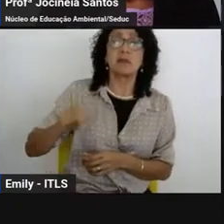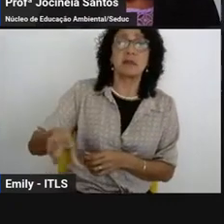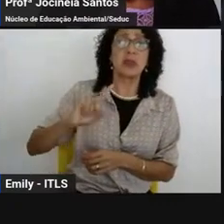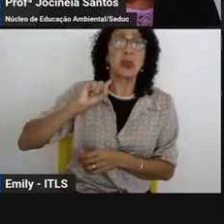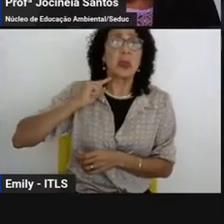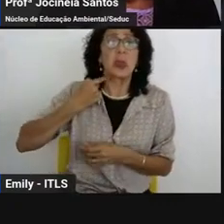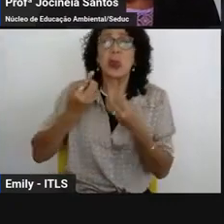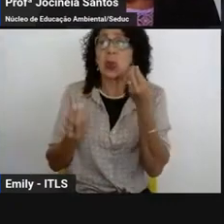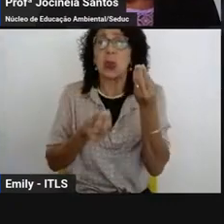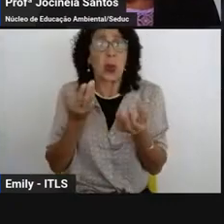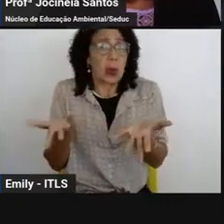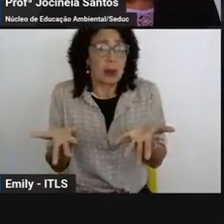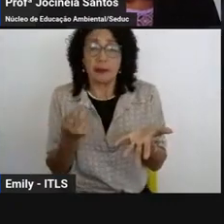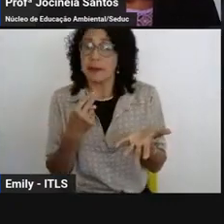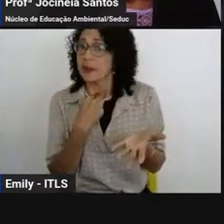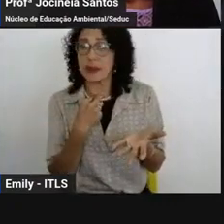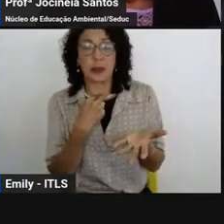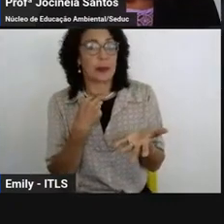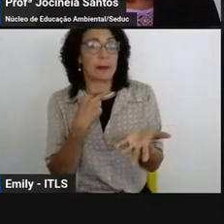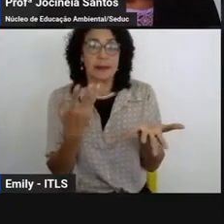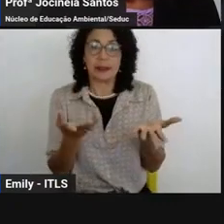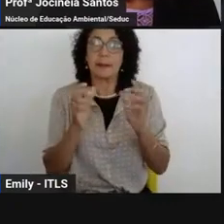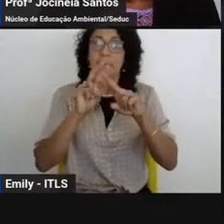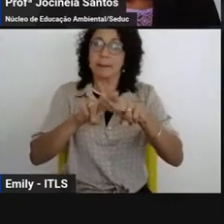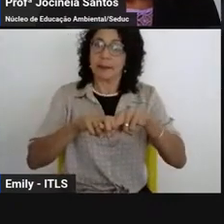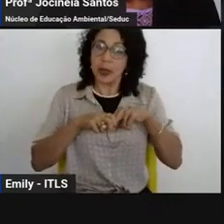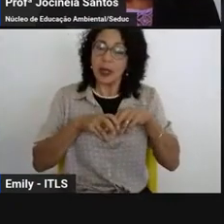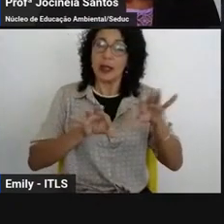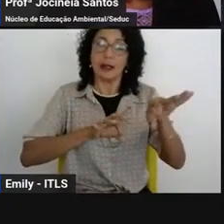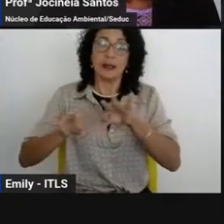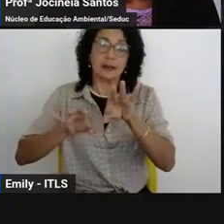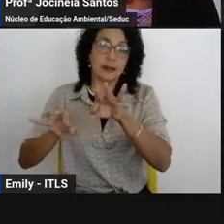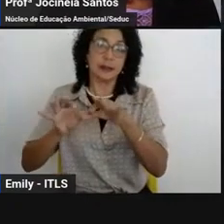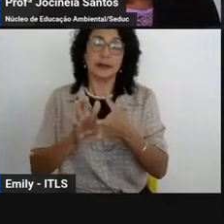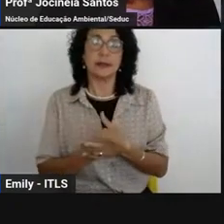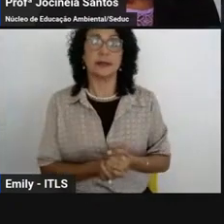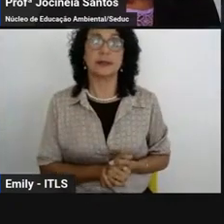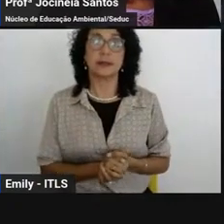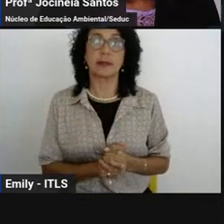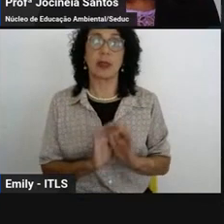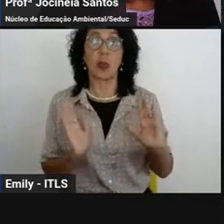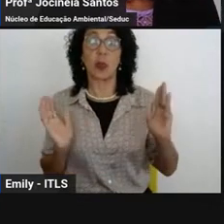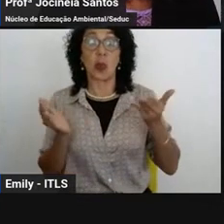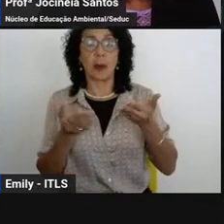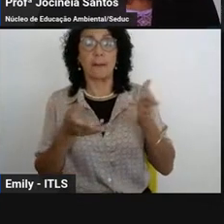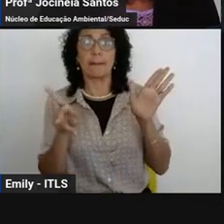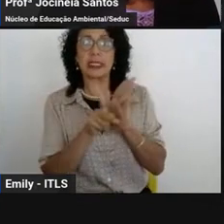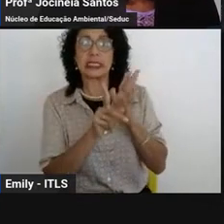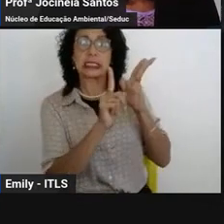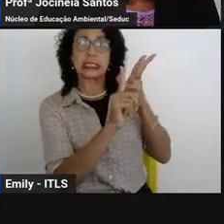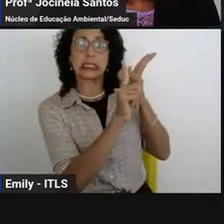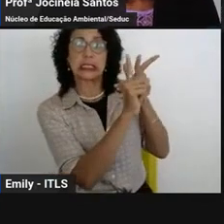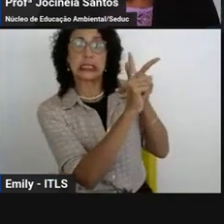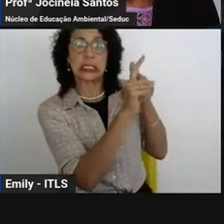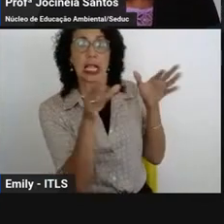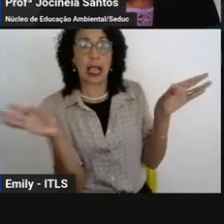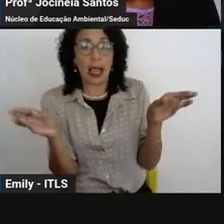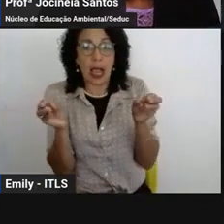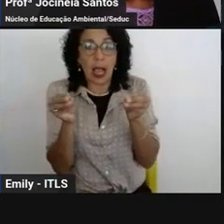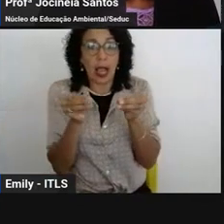com relação às questões do meio ambiente quanto a objetivos específicos de uma forma muito breve